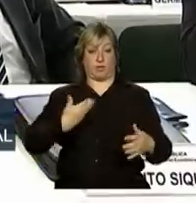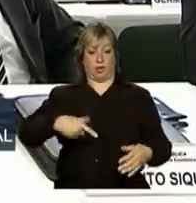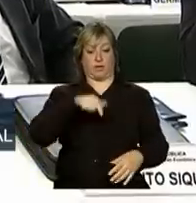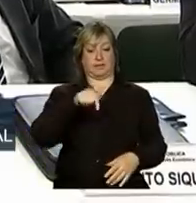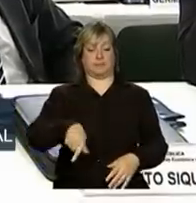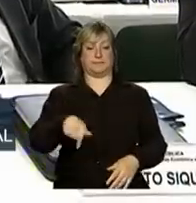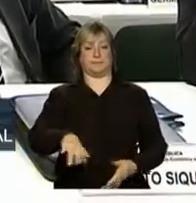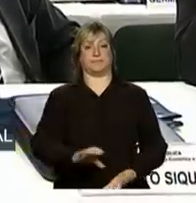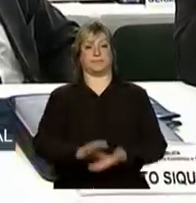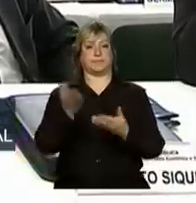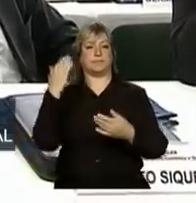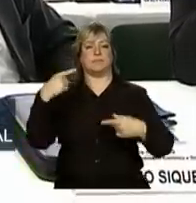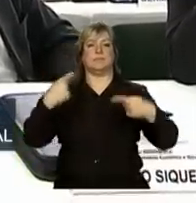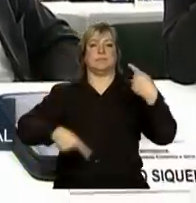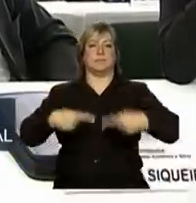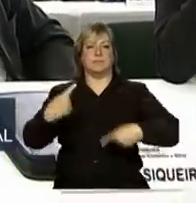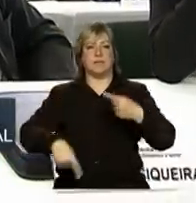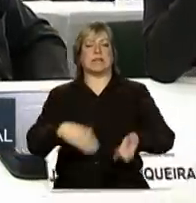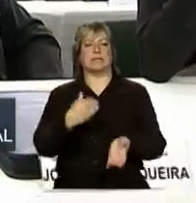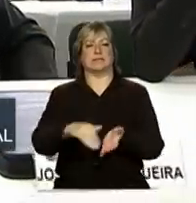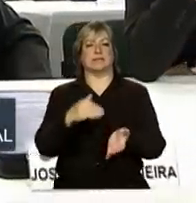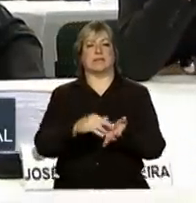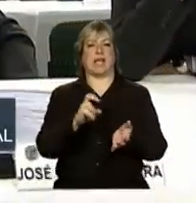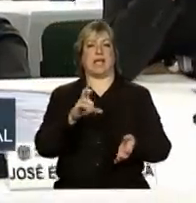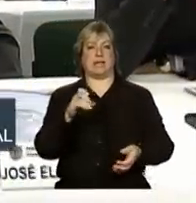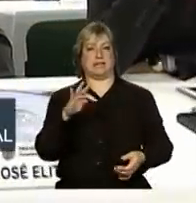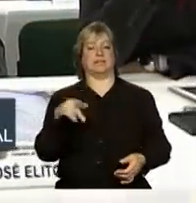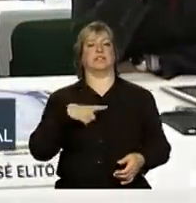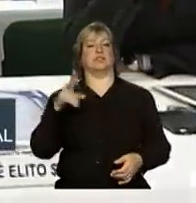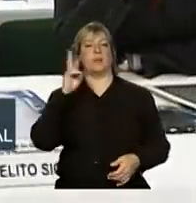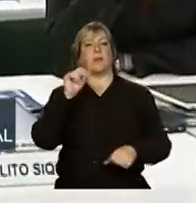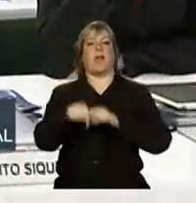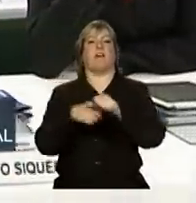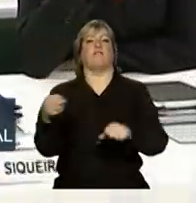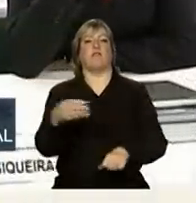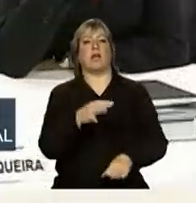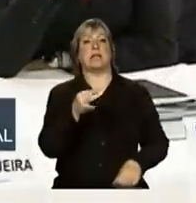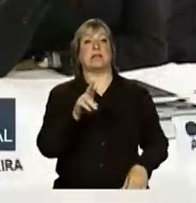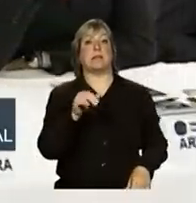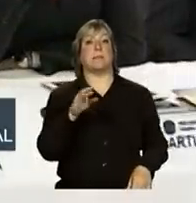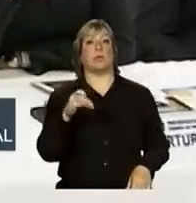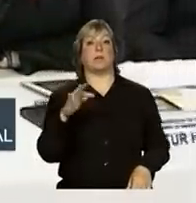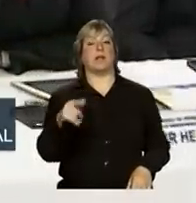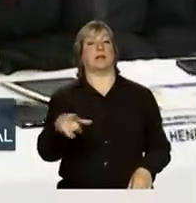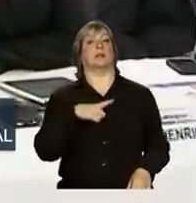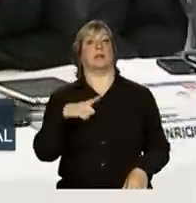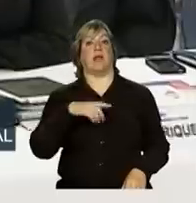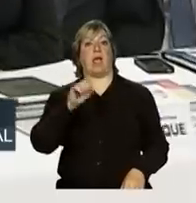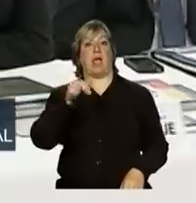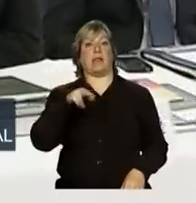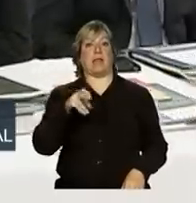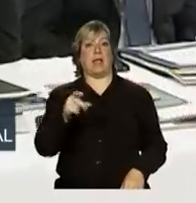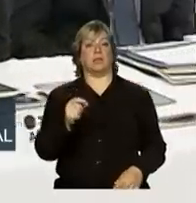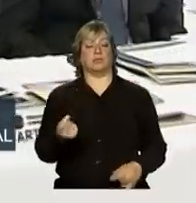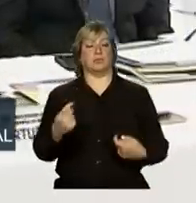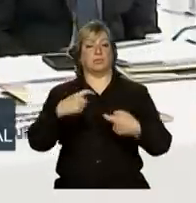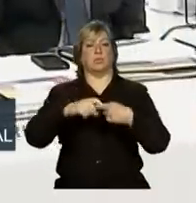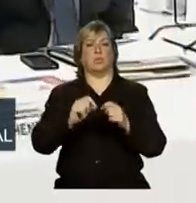debatia com o secretário da Receita sobre reforma tributária, ele veio com um anexo enorme